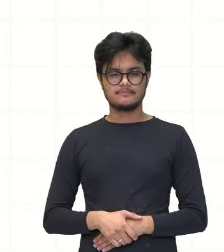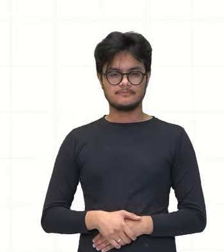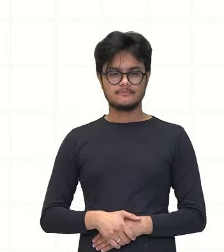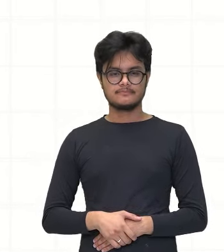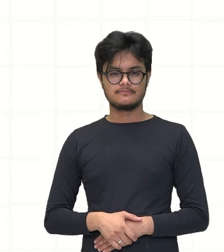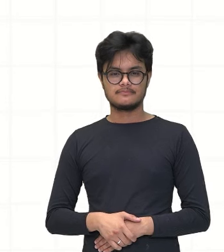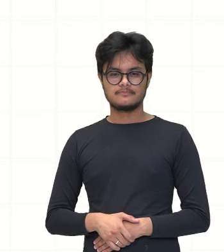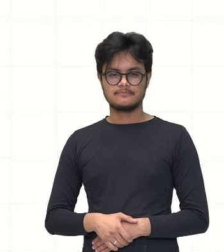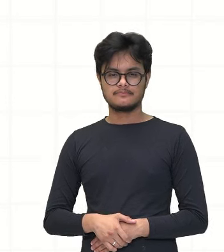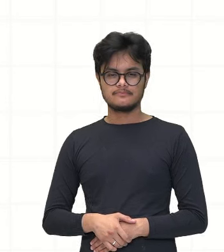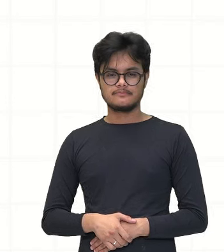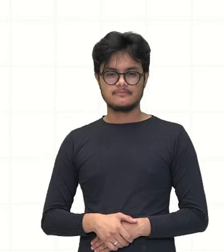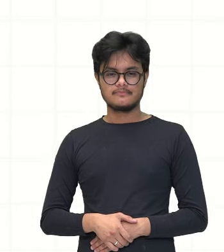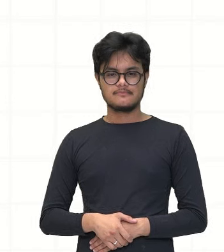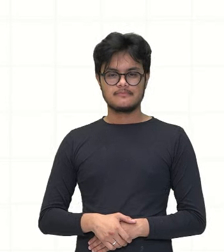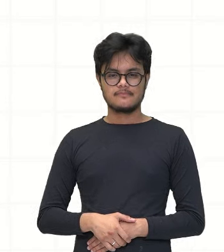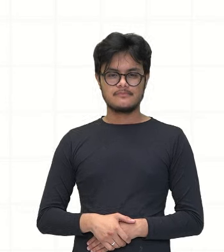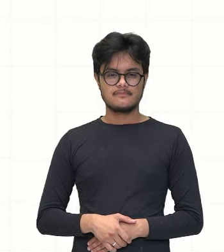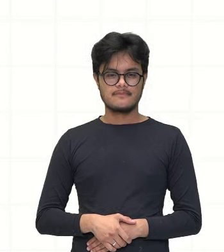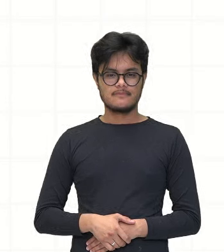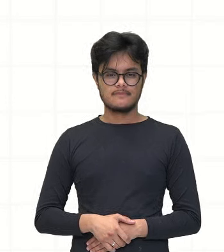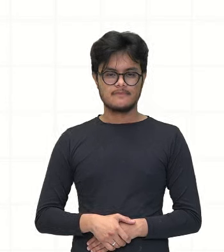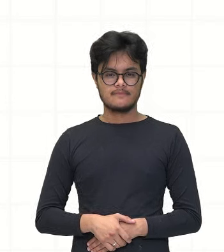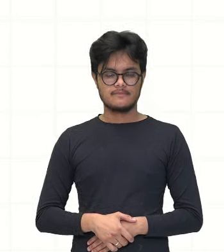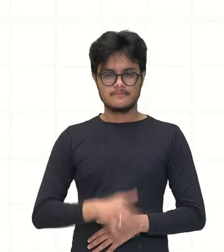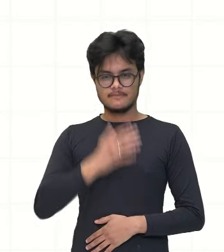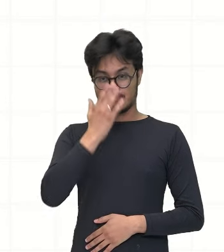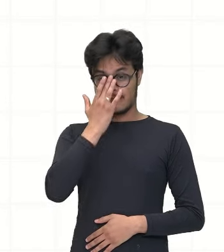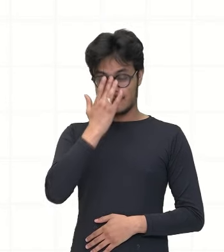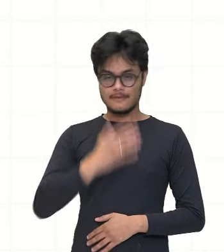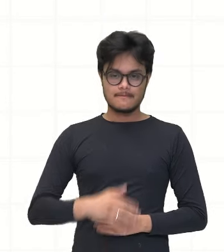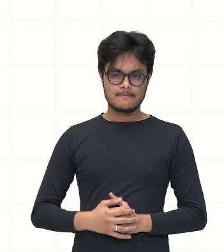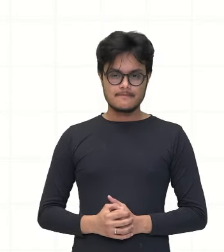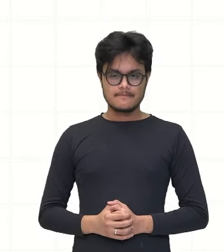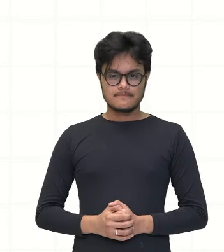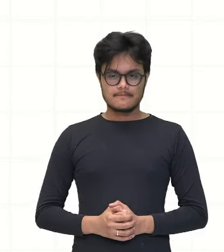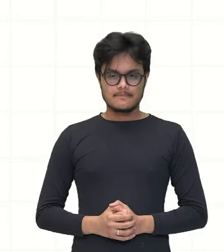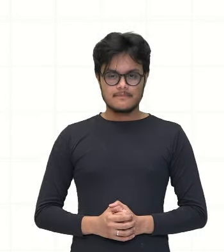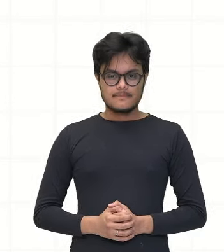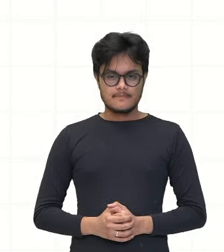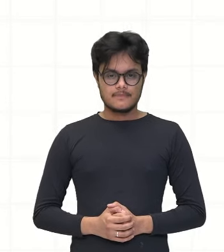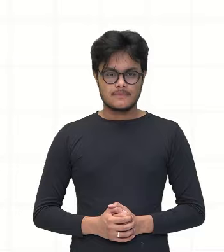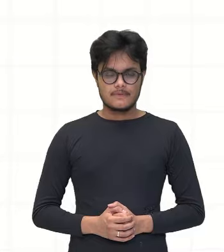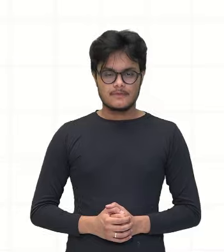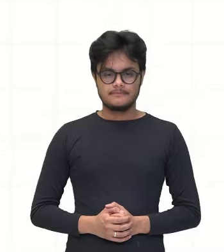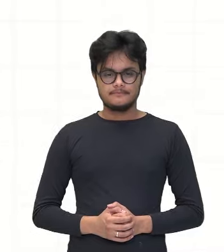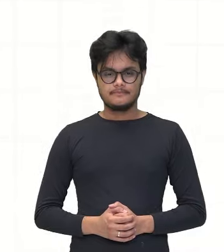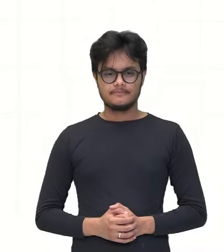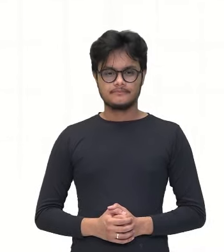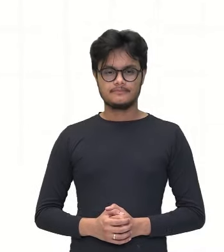ou seja, a proporção delas é de forma inversa, né? Então, eu vou